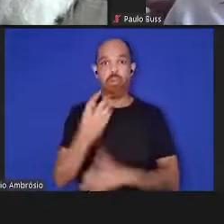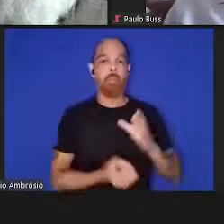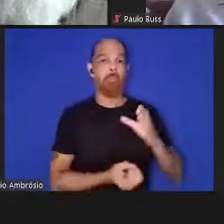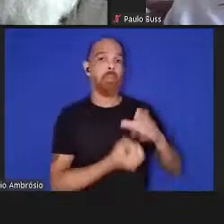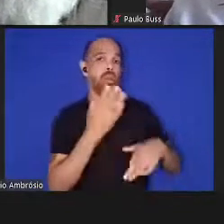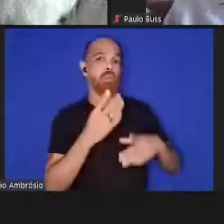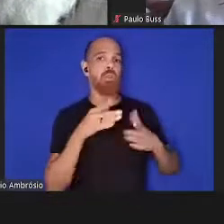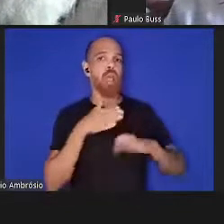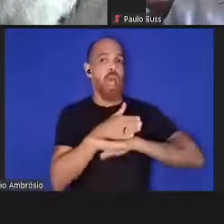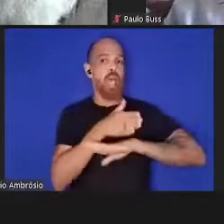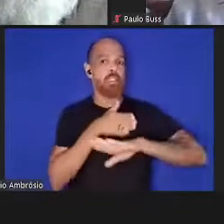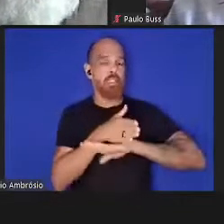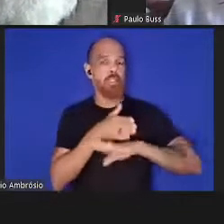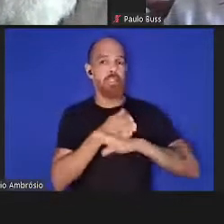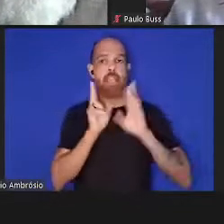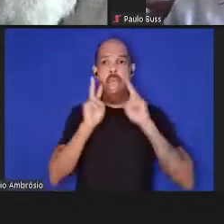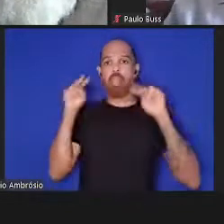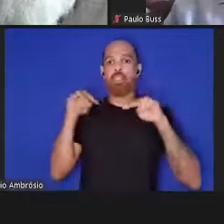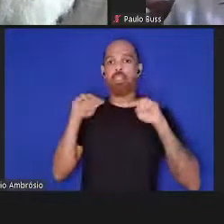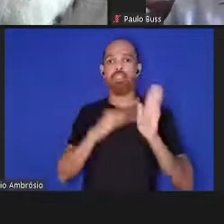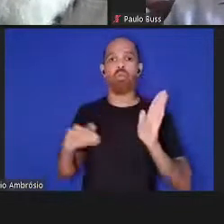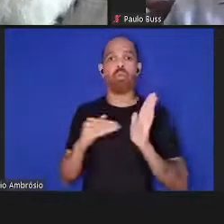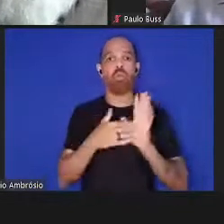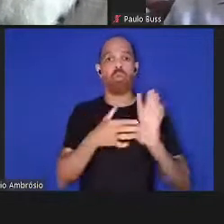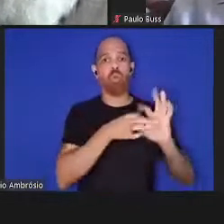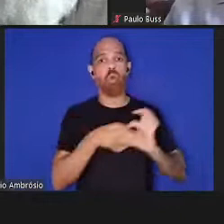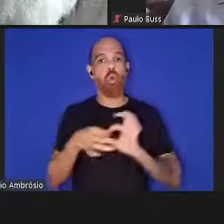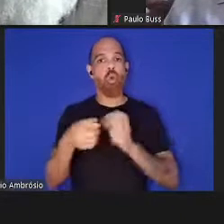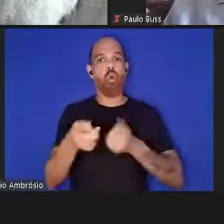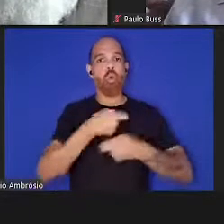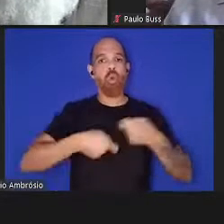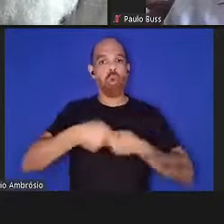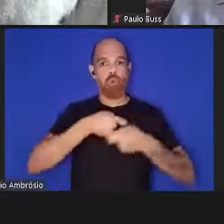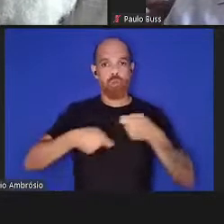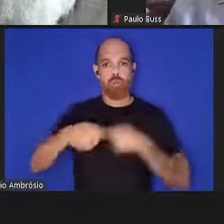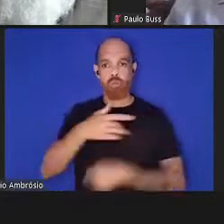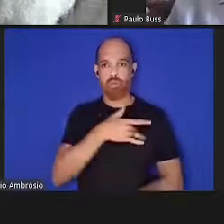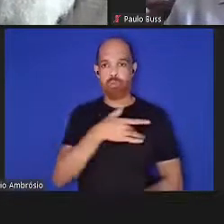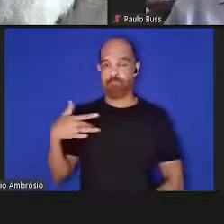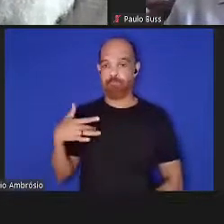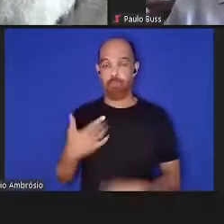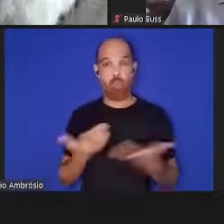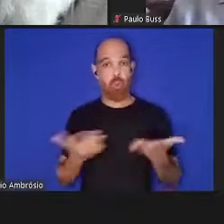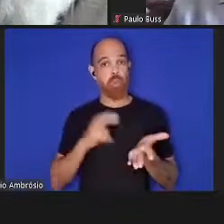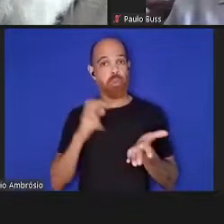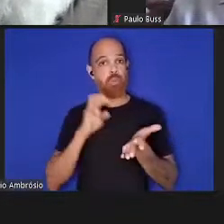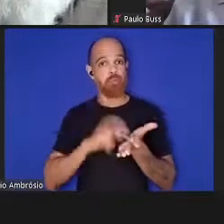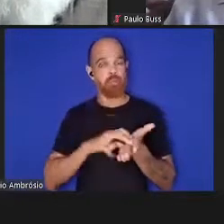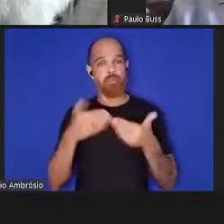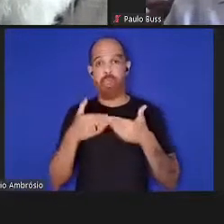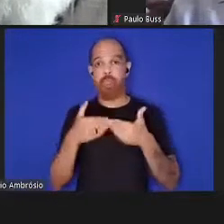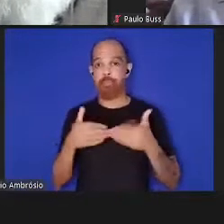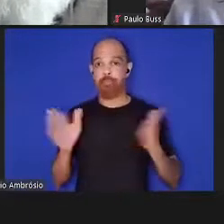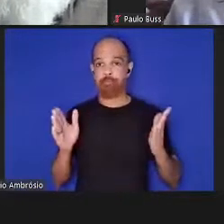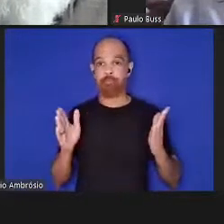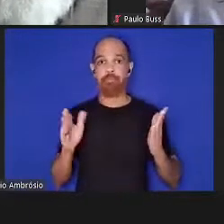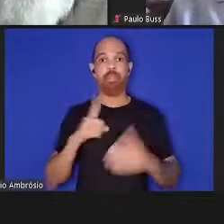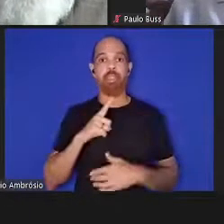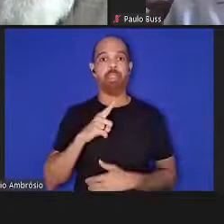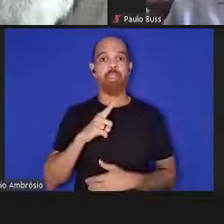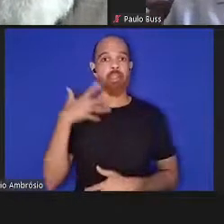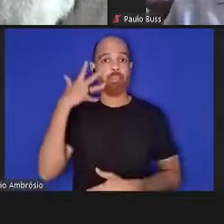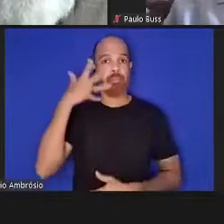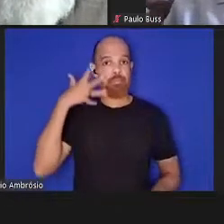acesso e atenção de todo o conexo econômico da saúde. Nesta manhã, abriremos com uma cerimônia